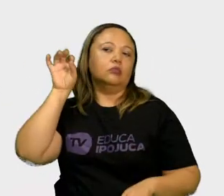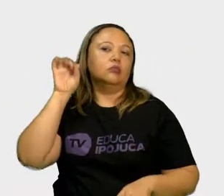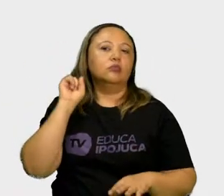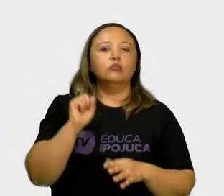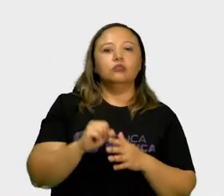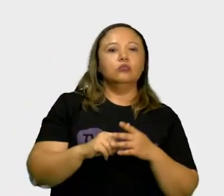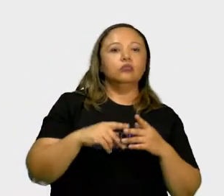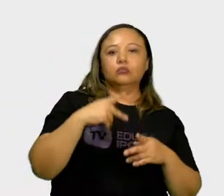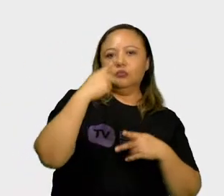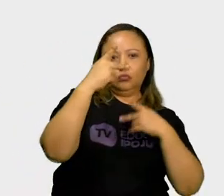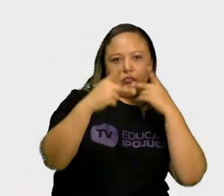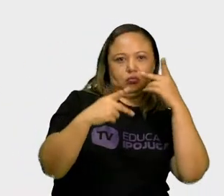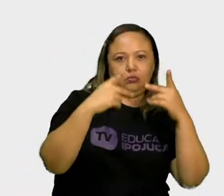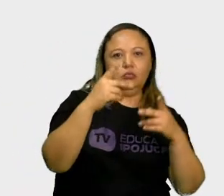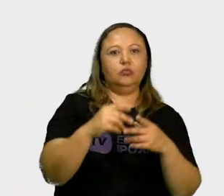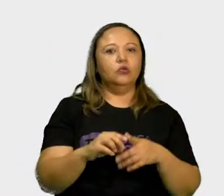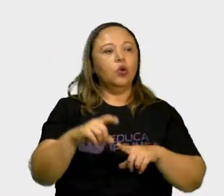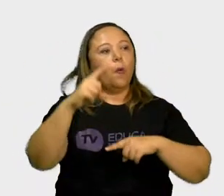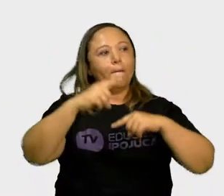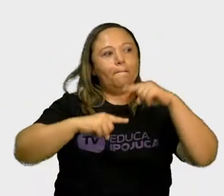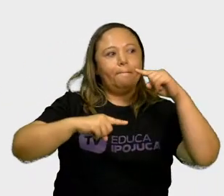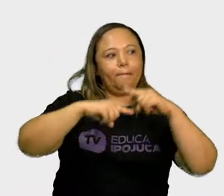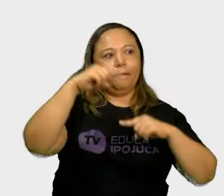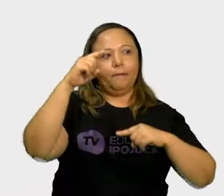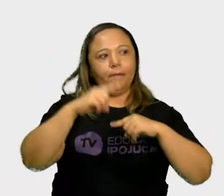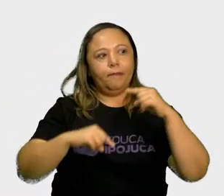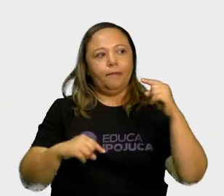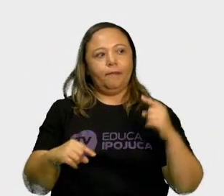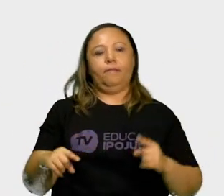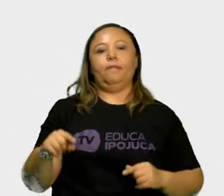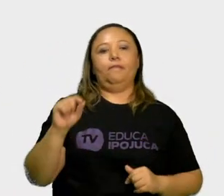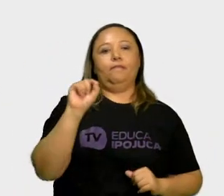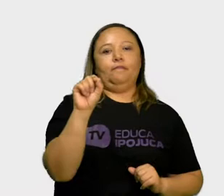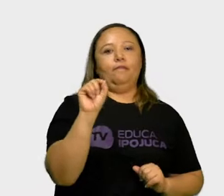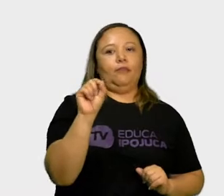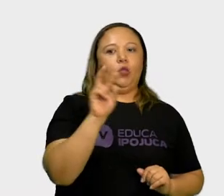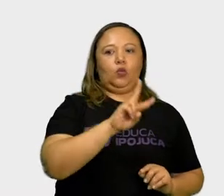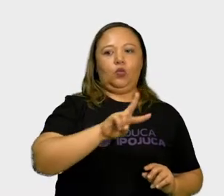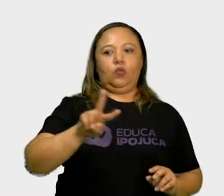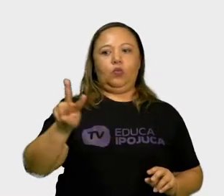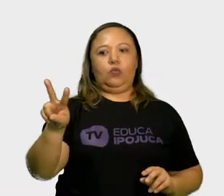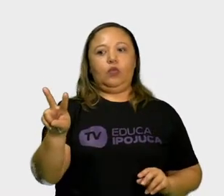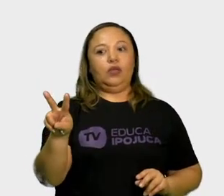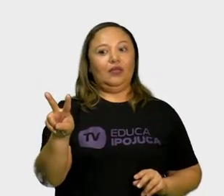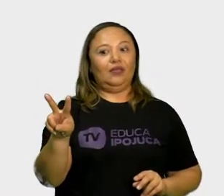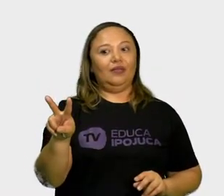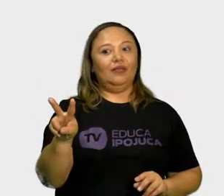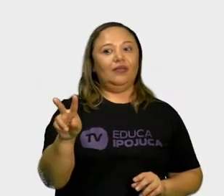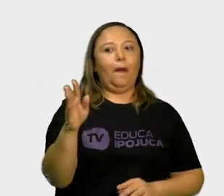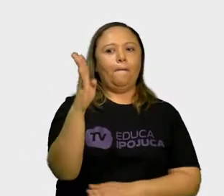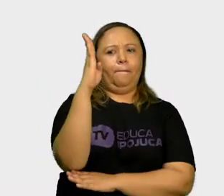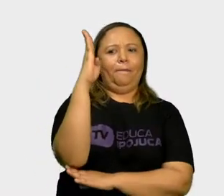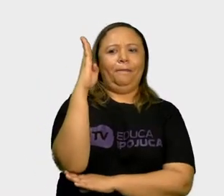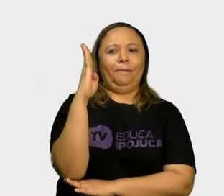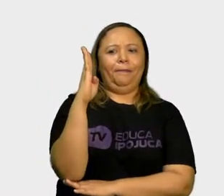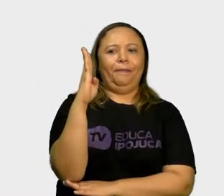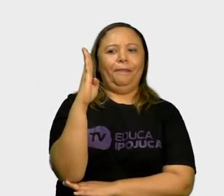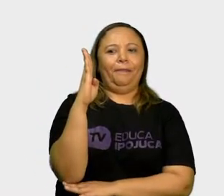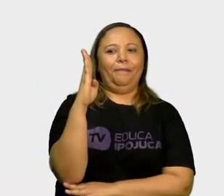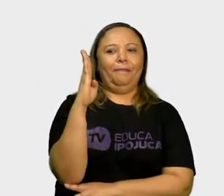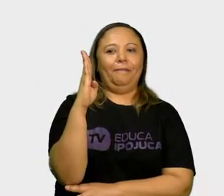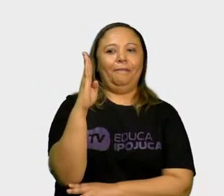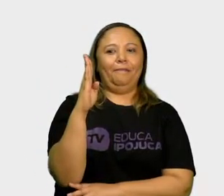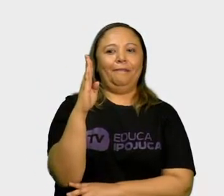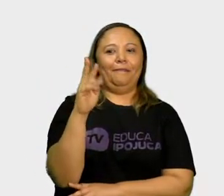os objetos, percebam que esses objetos, eles são, estão presos em varinhas. Sabe aqueles espetos de,